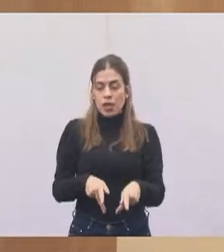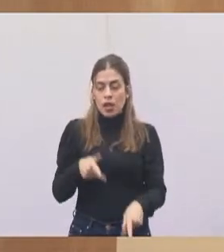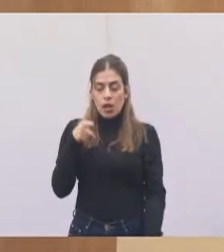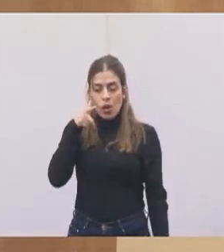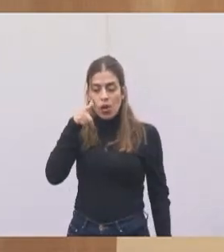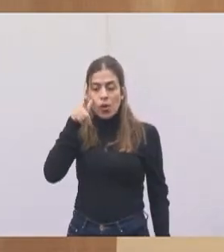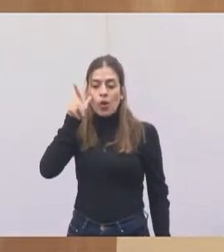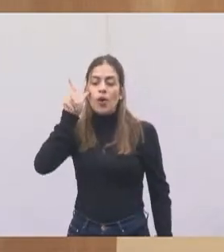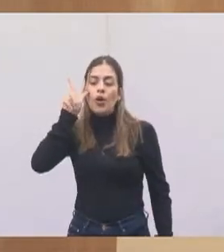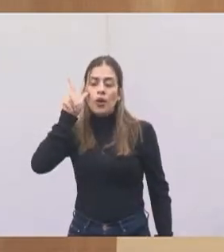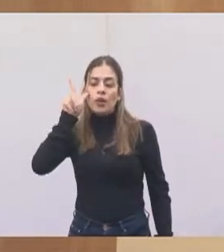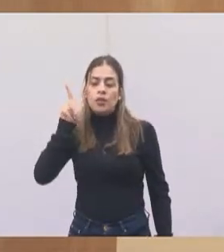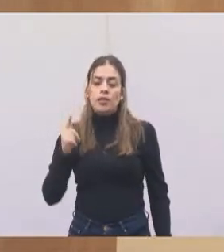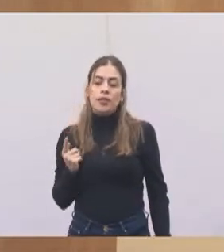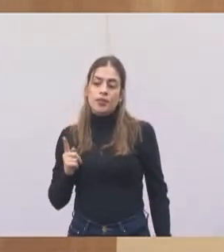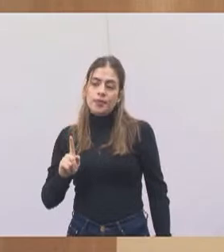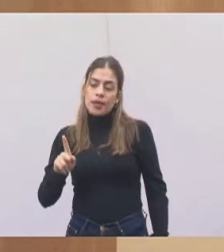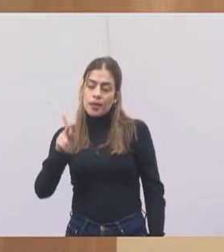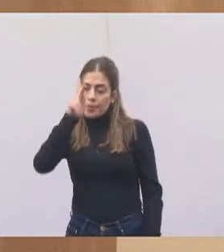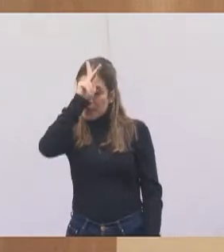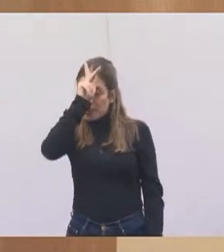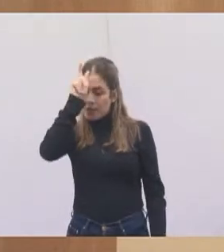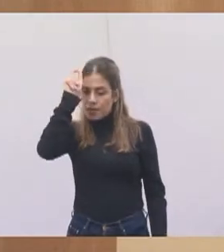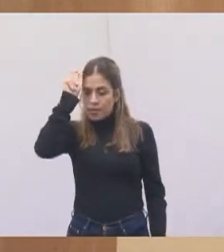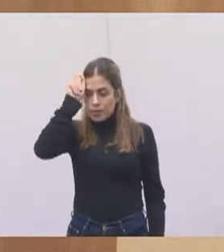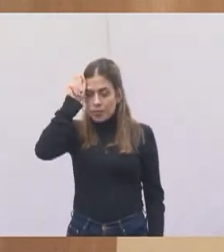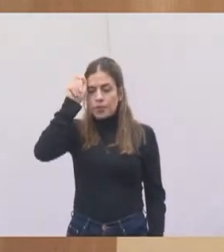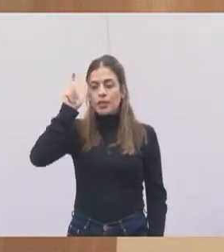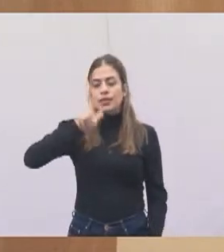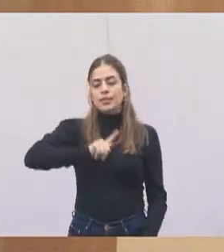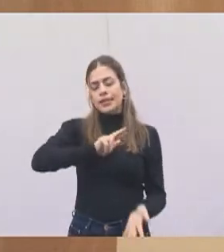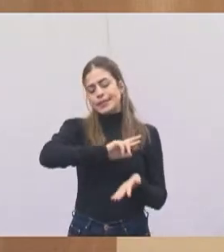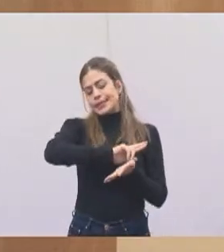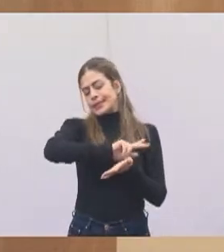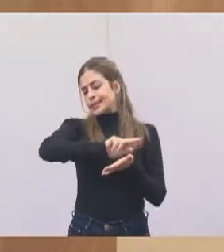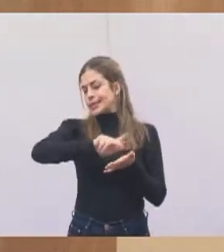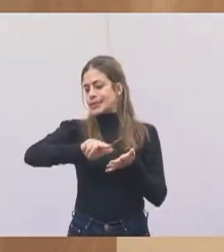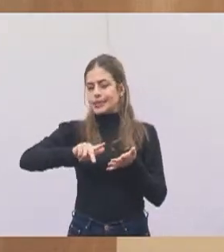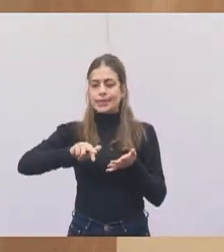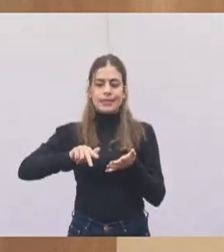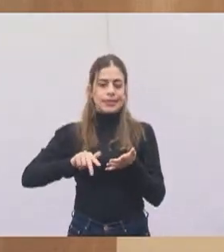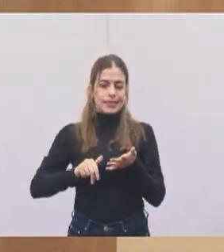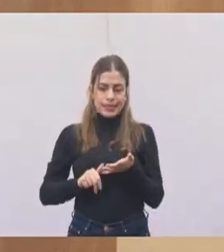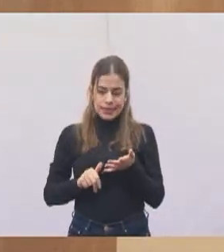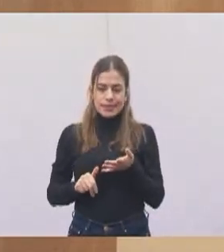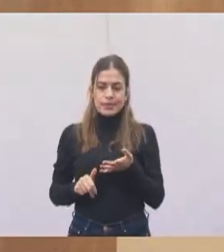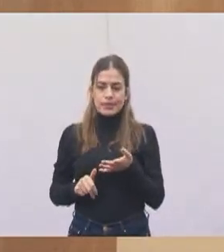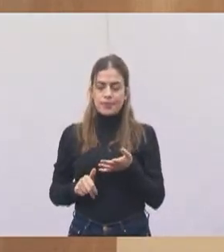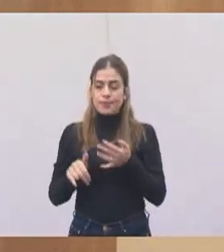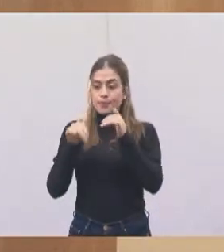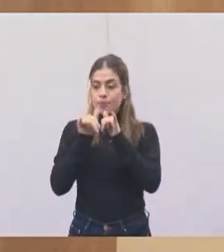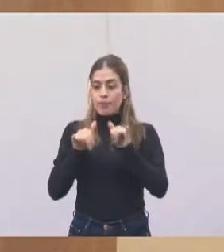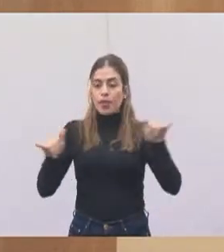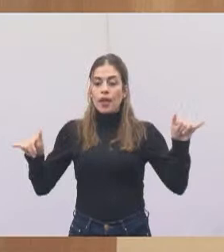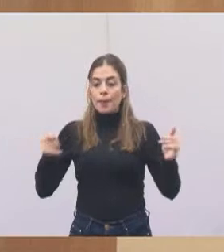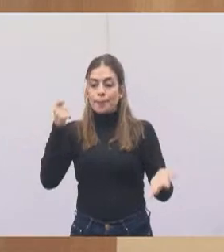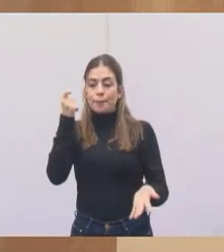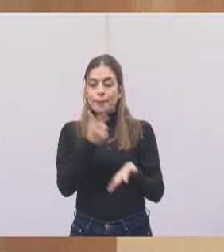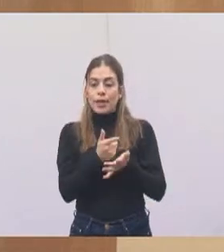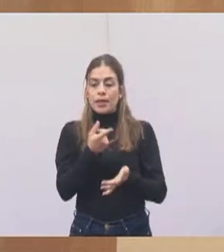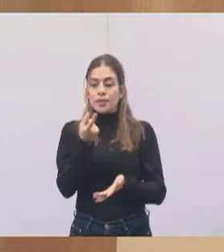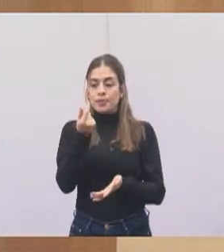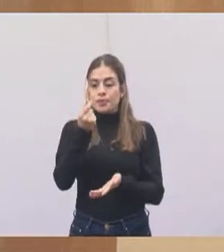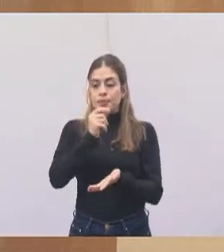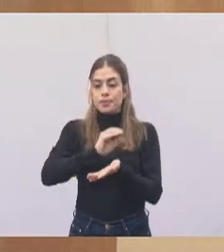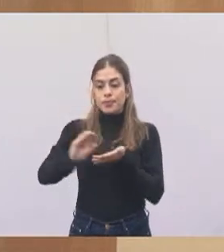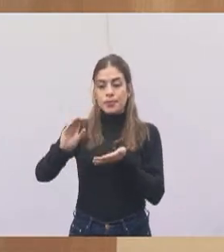na prefeitura, onde tinha diversas entidades lá, e foi anunciado o pagamento das emendas